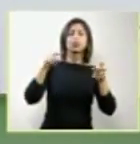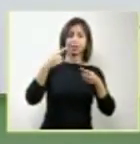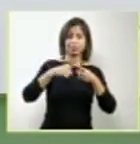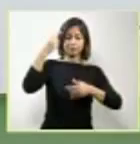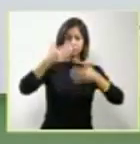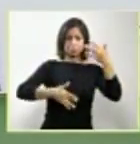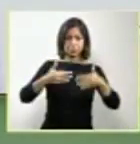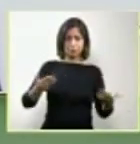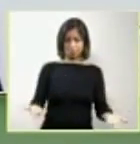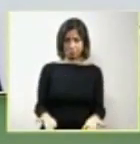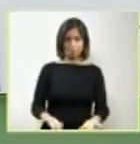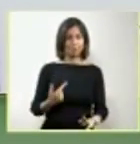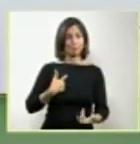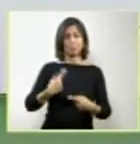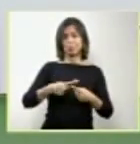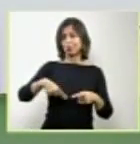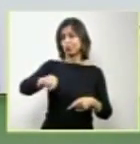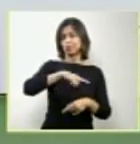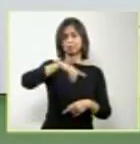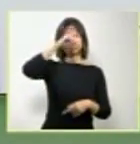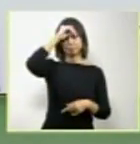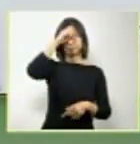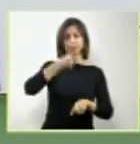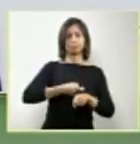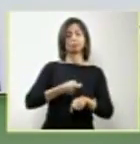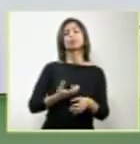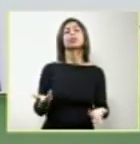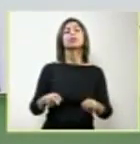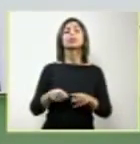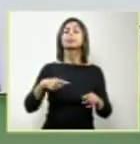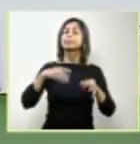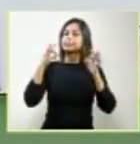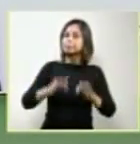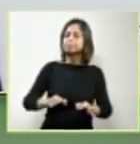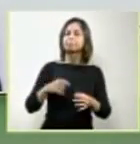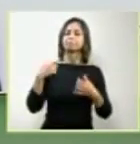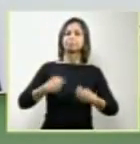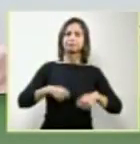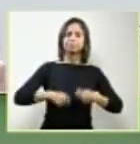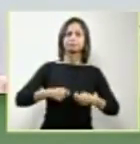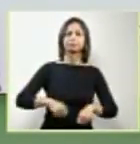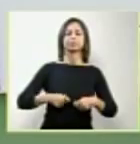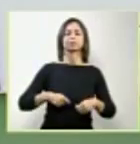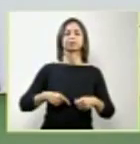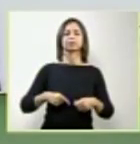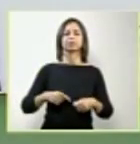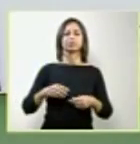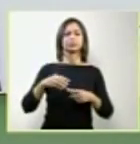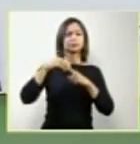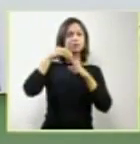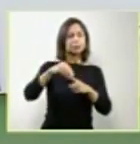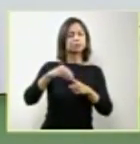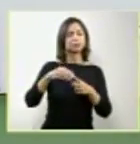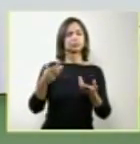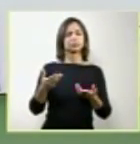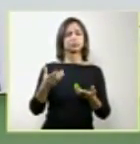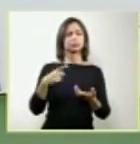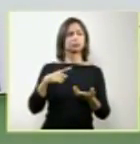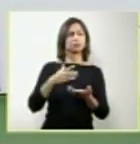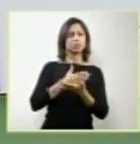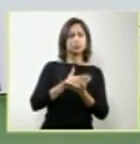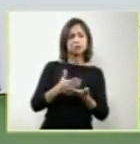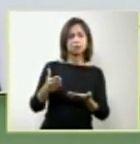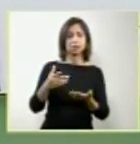sendo colocado, torna-se de fato fundamental tanto a iniciativa quanto a